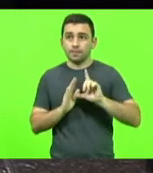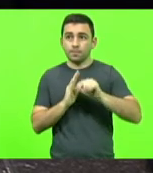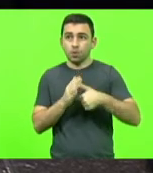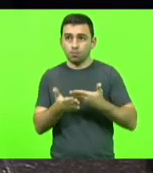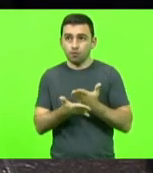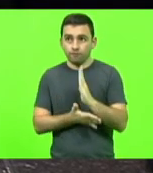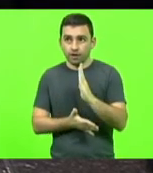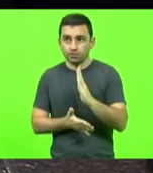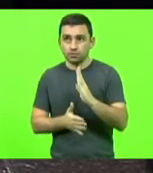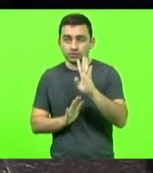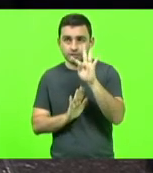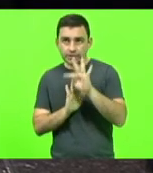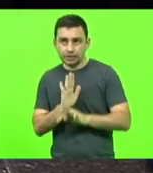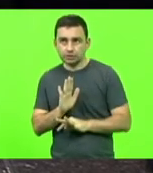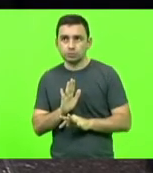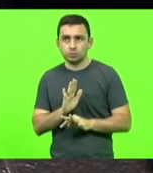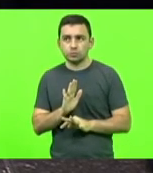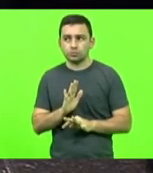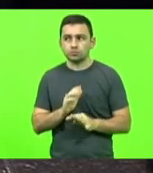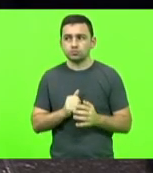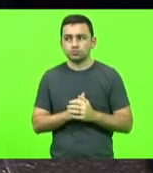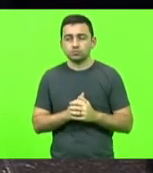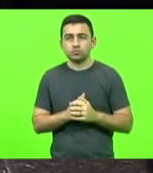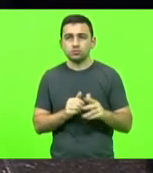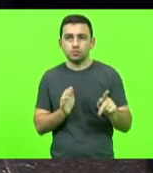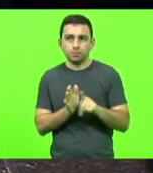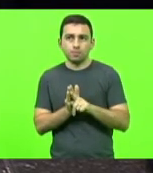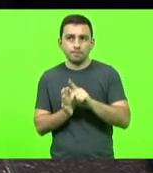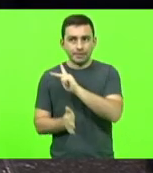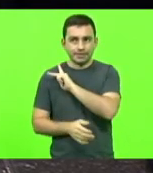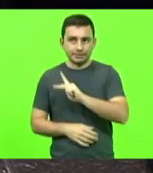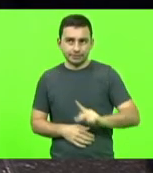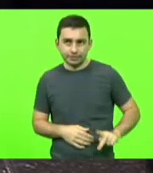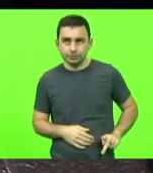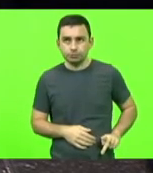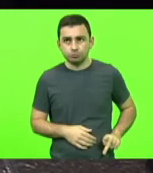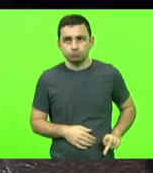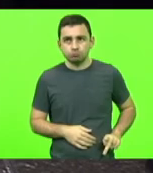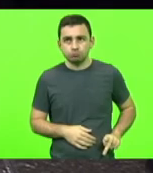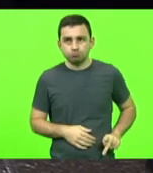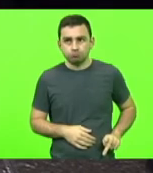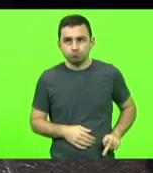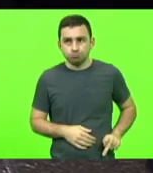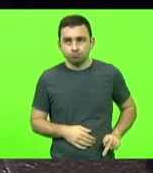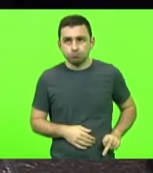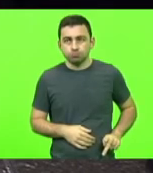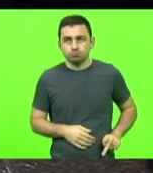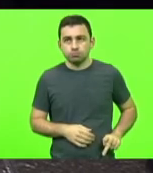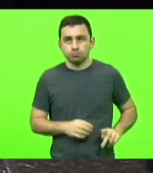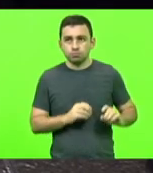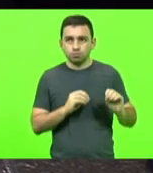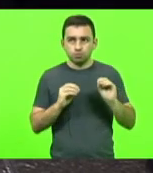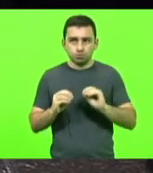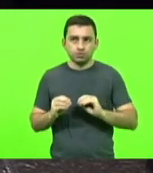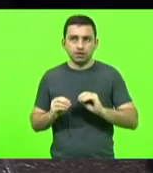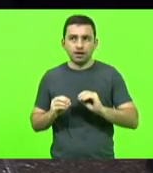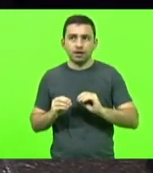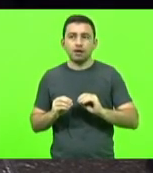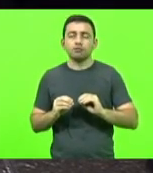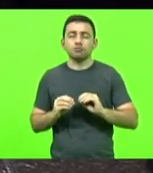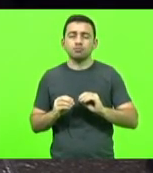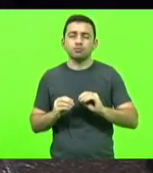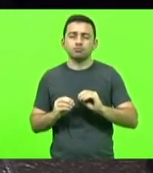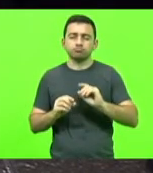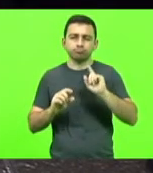legal e vai ser sancionado pelo presidente Bolsonaro que transfere a competência de legislar sobre as áreas urbanas